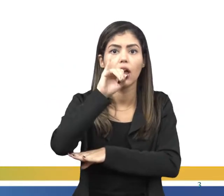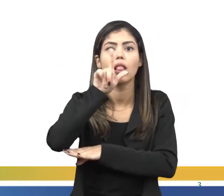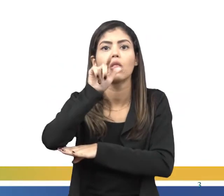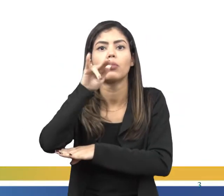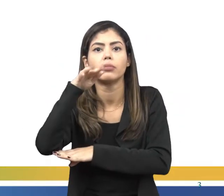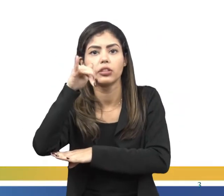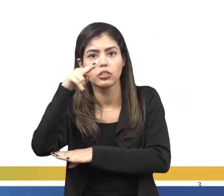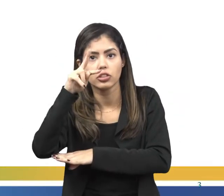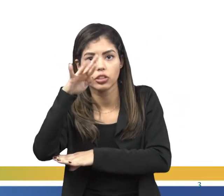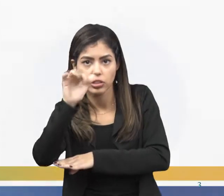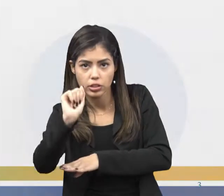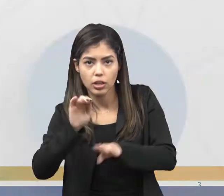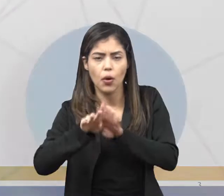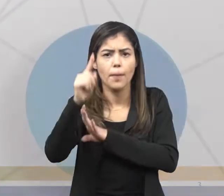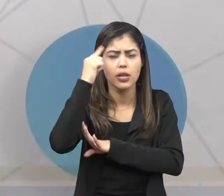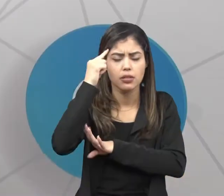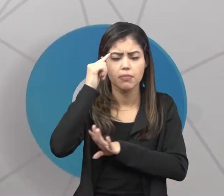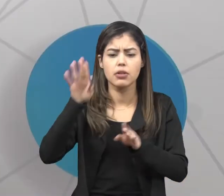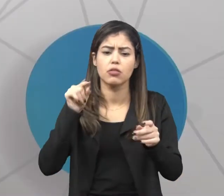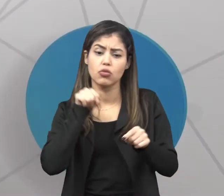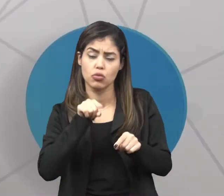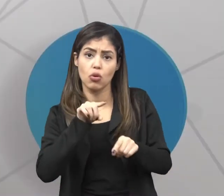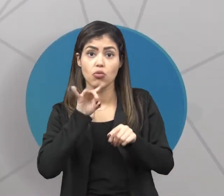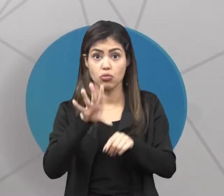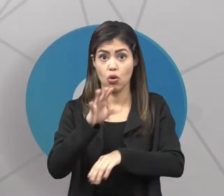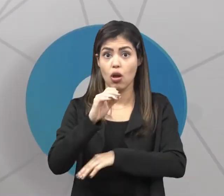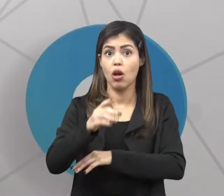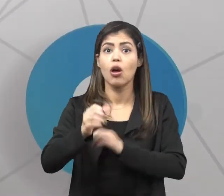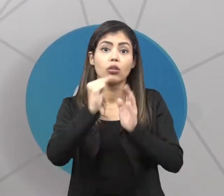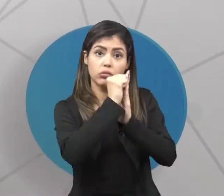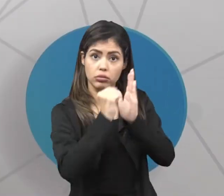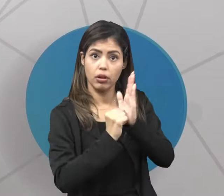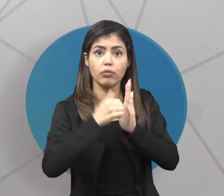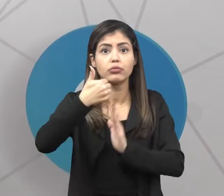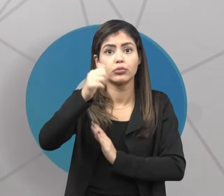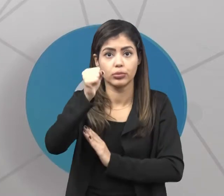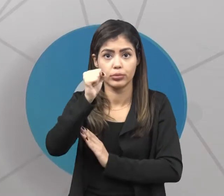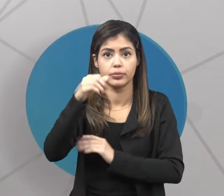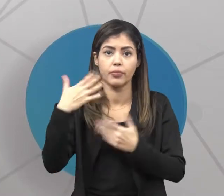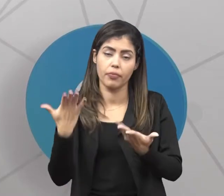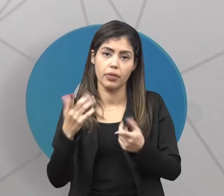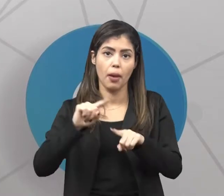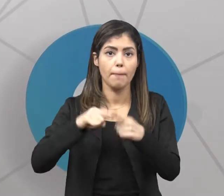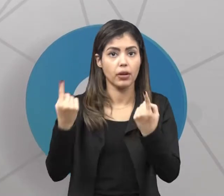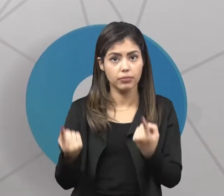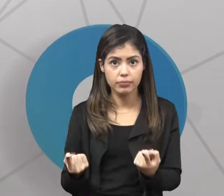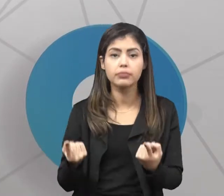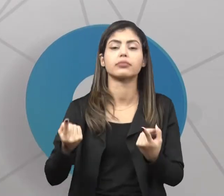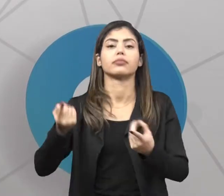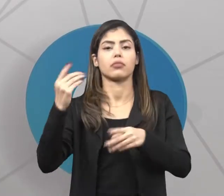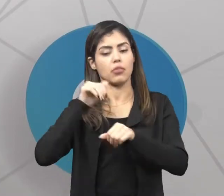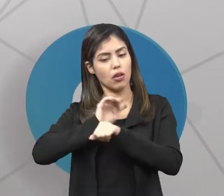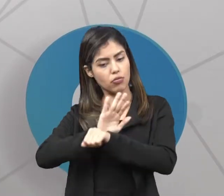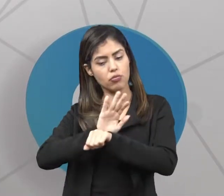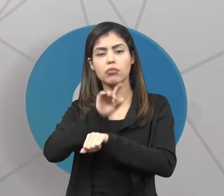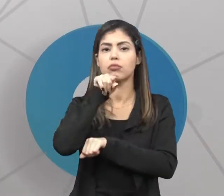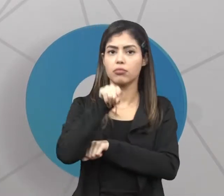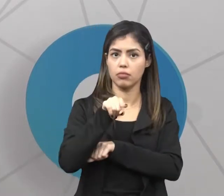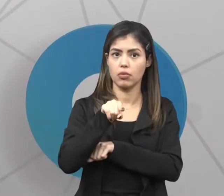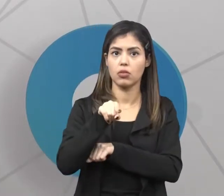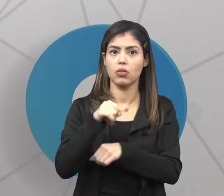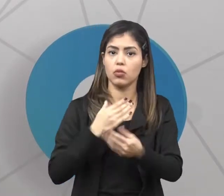Claro que o pensamento iluminista acontece somente no século XVIII. No entanto, as contribuições